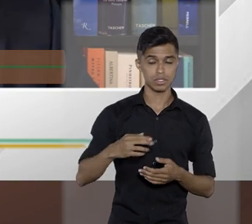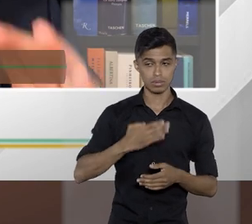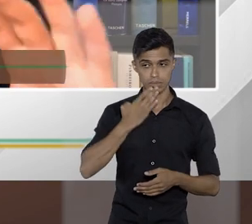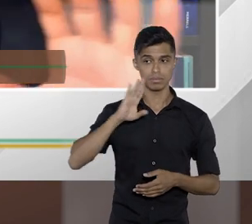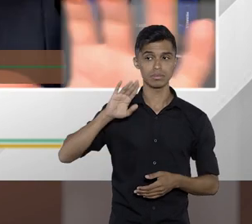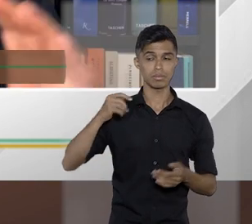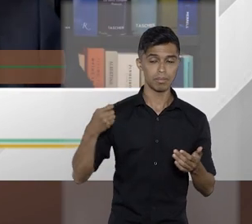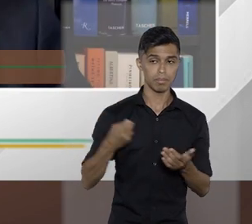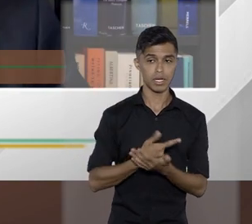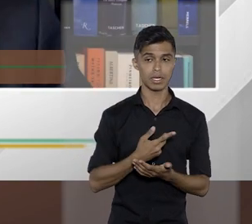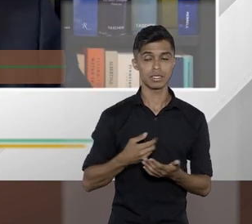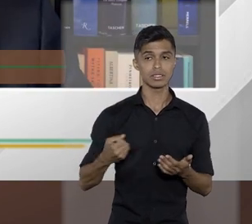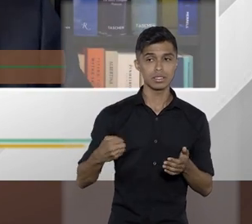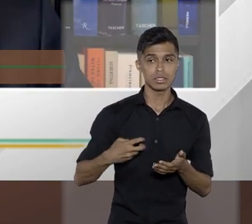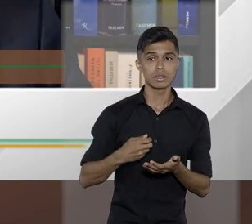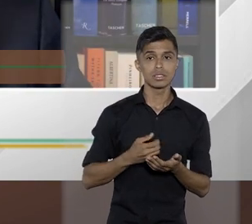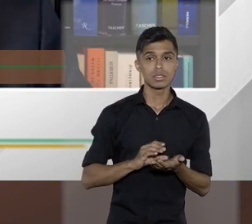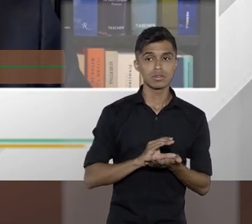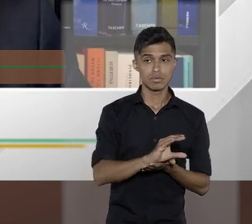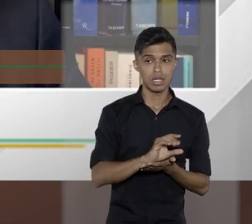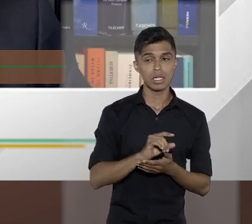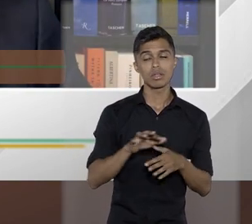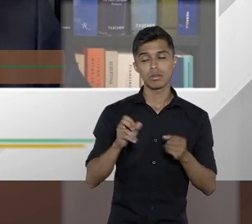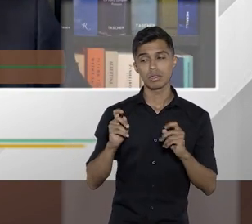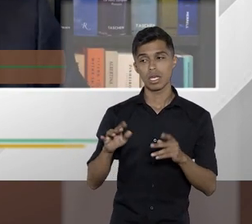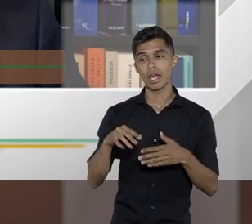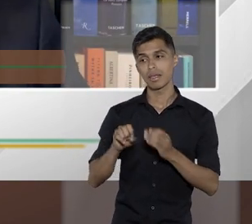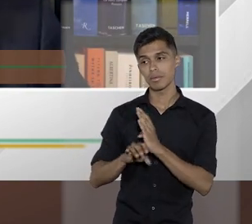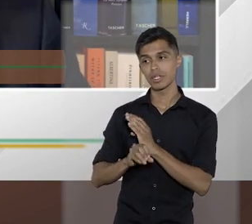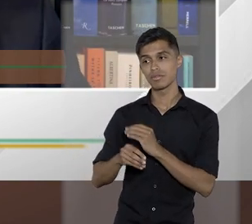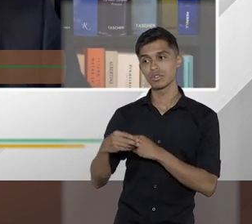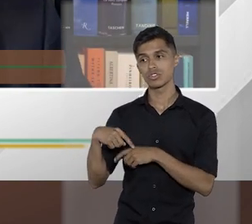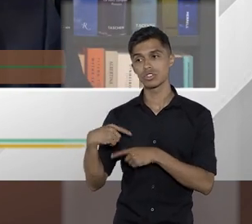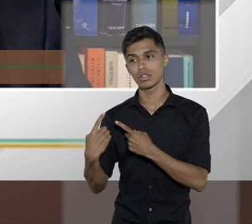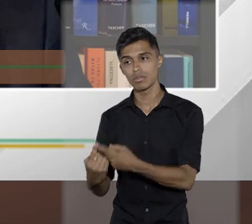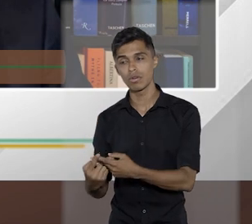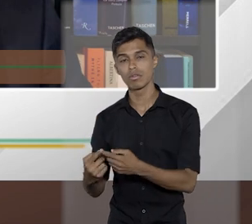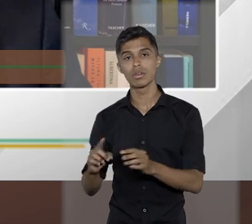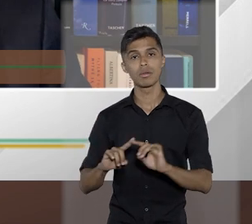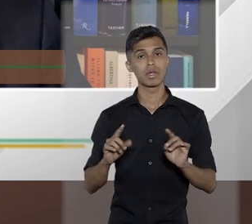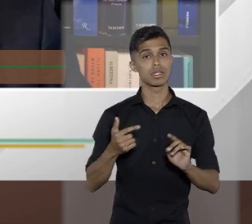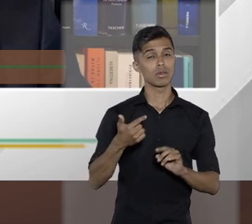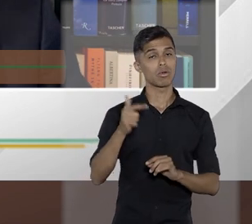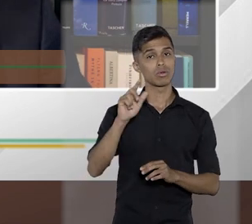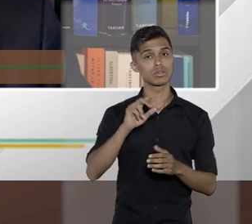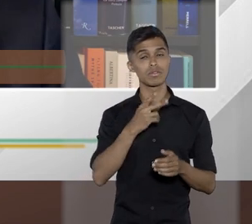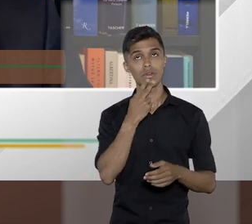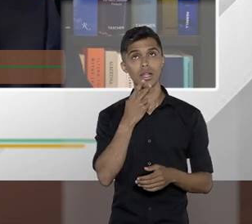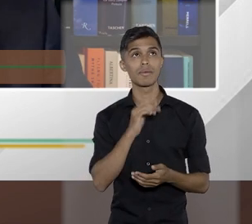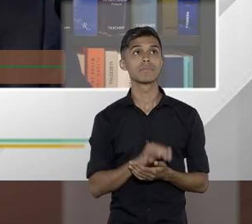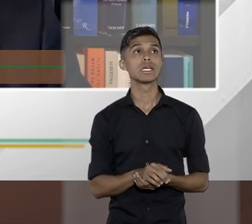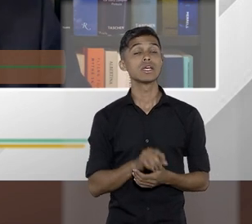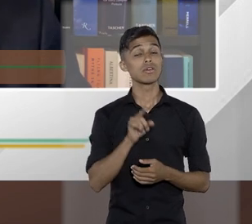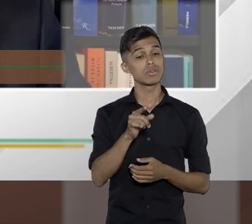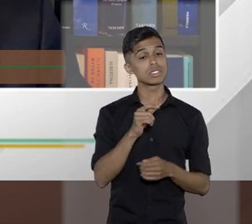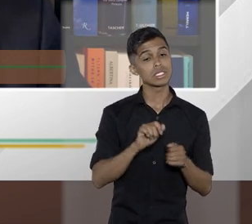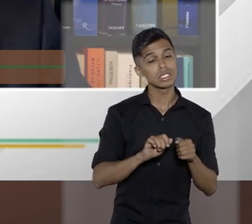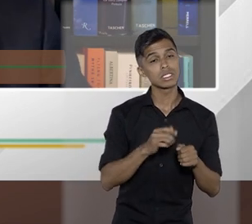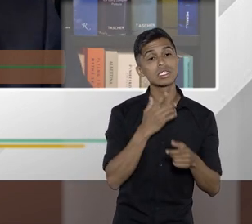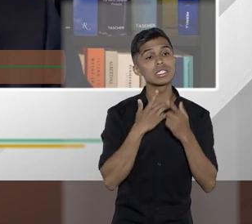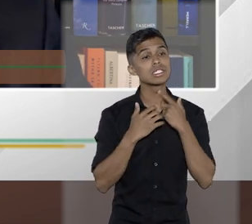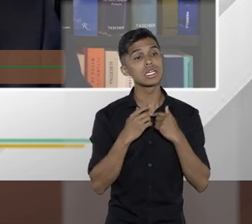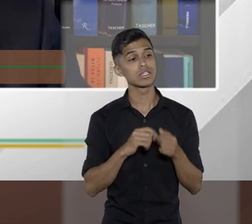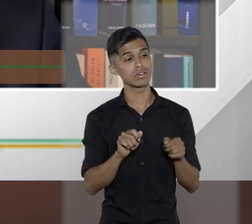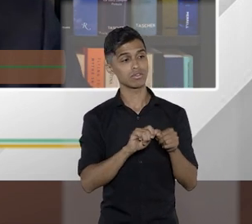a fazer aquilo e esse incentivo vai ser colocado. Outra coisa é você dizer, ah, você fez um investimento de X, você quer ampliar seu